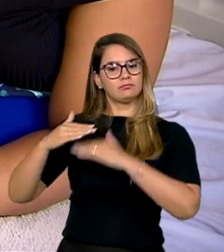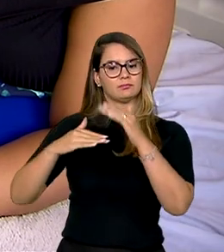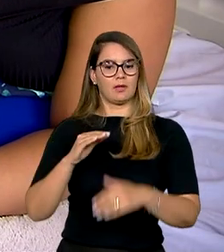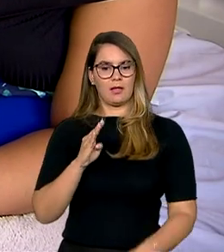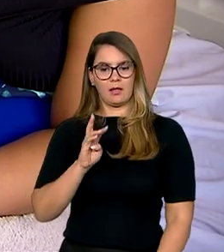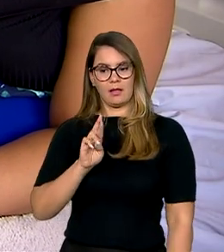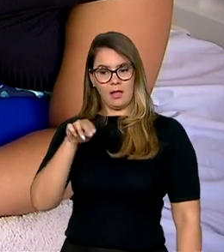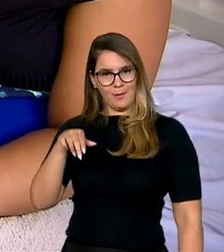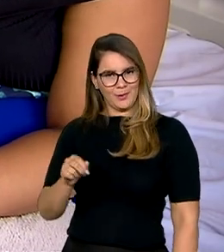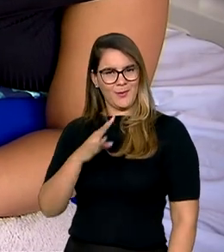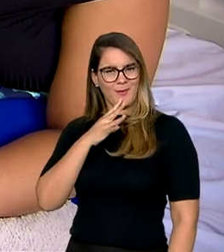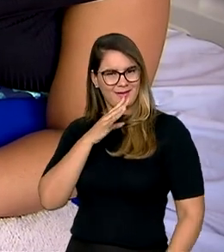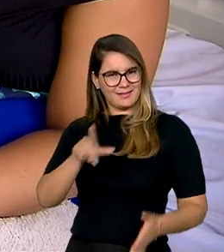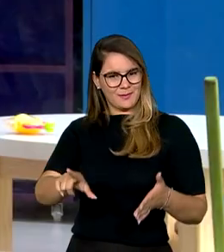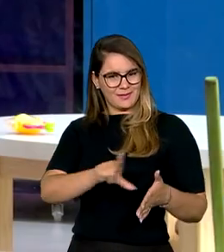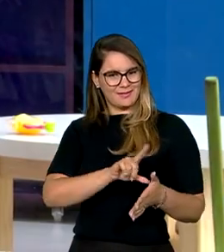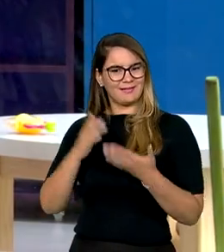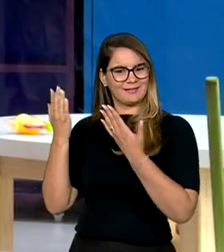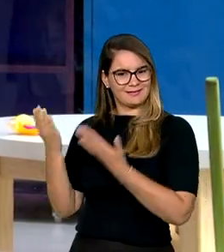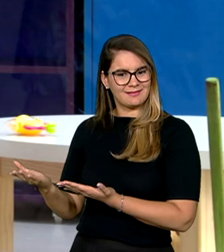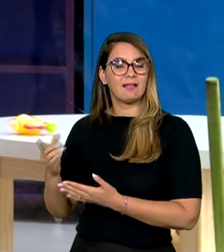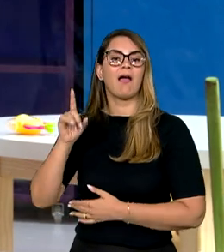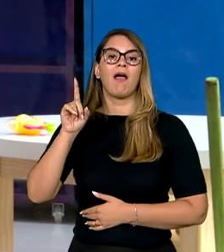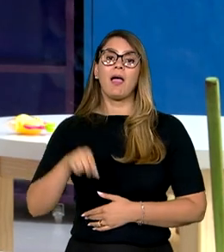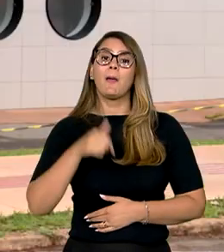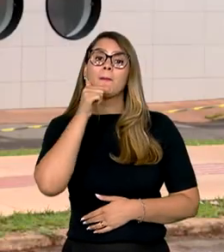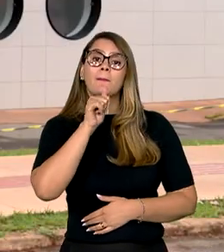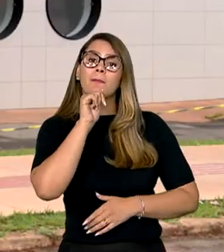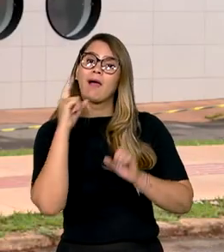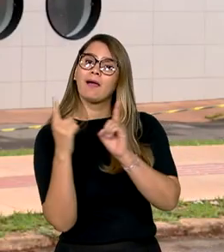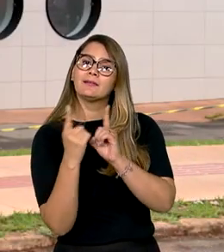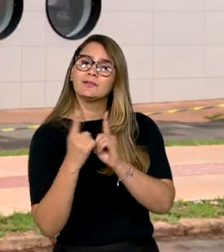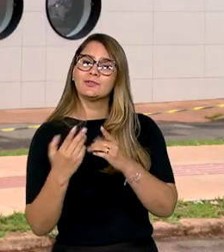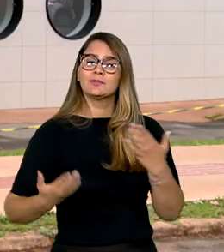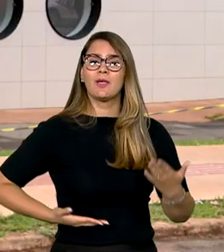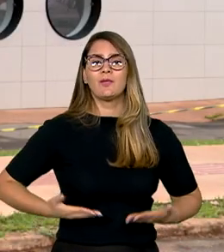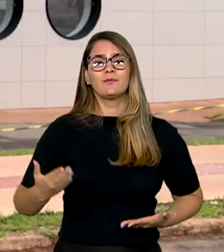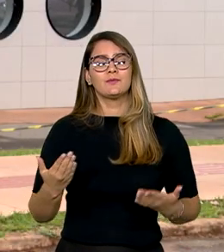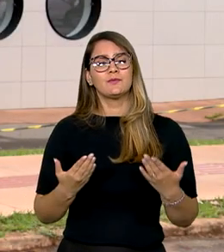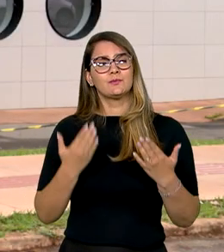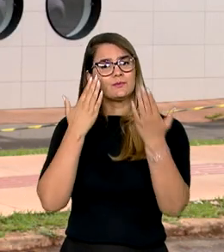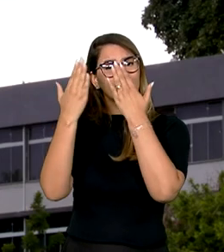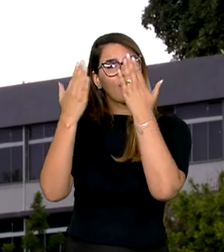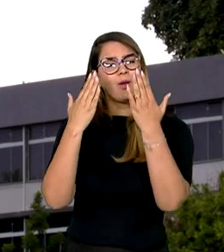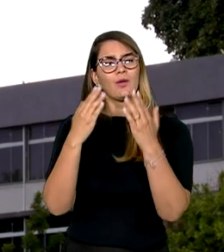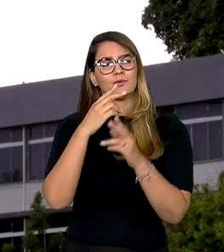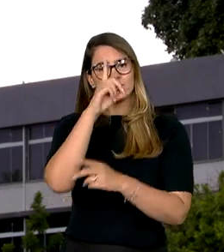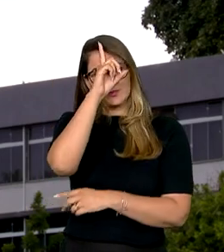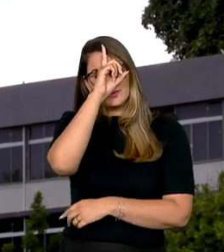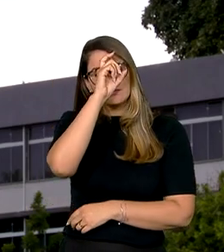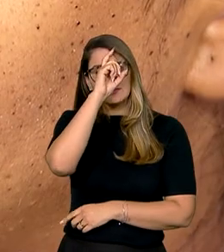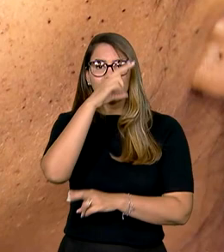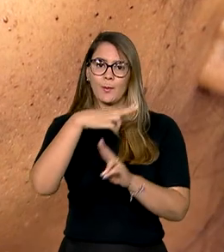Bruna, que conhecemos no início da reportagem, é uma das mães atendidas pelo serviço psicológico do Hospital Universitário